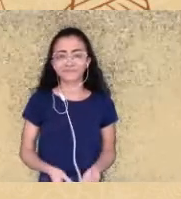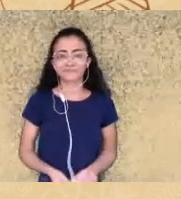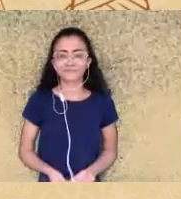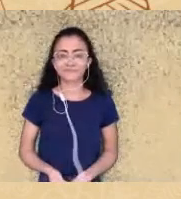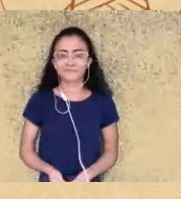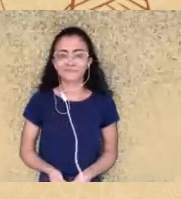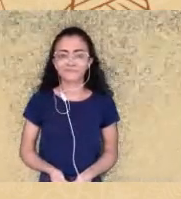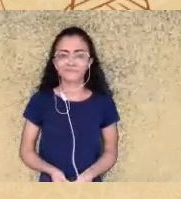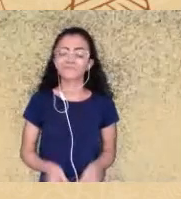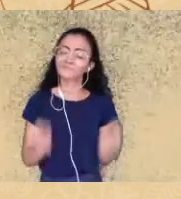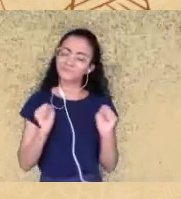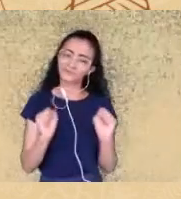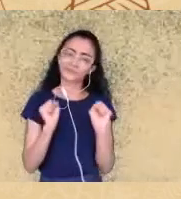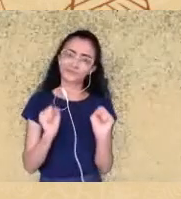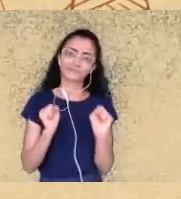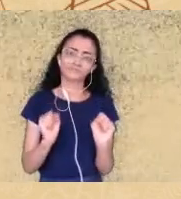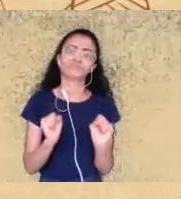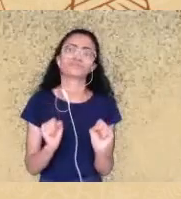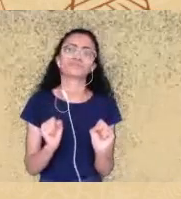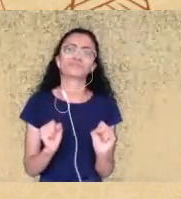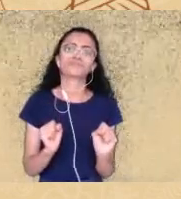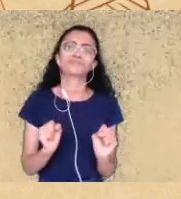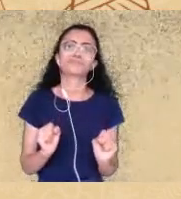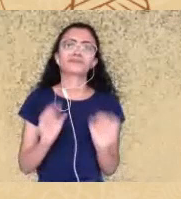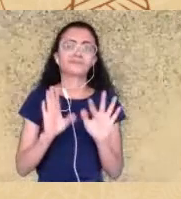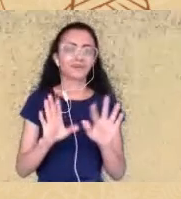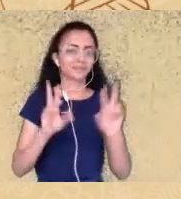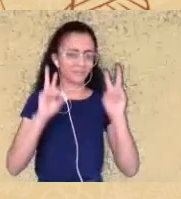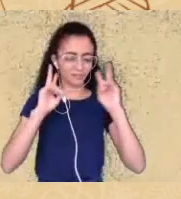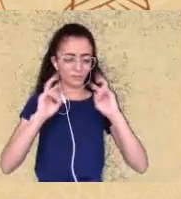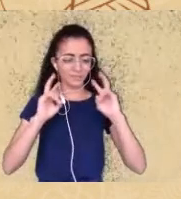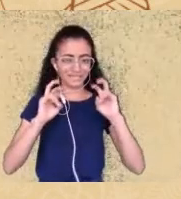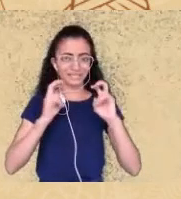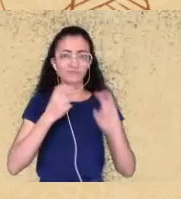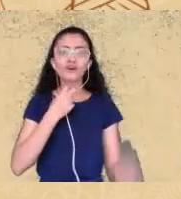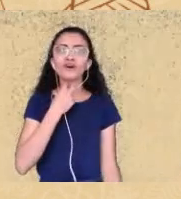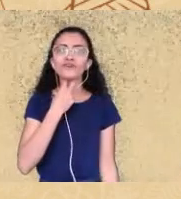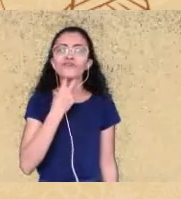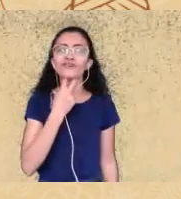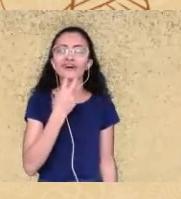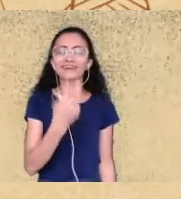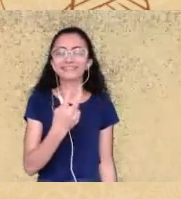pode ser sim só não reparem minha voz que agora depois encontro